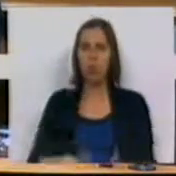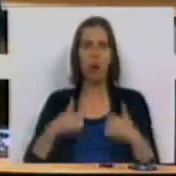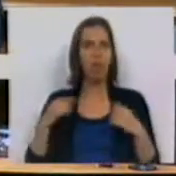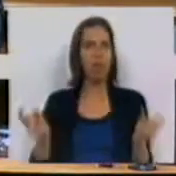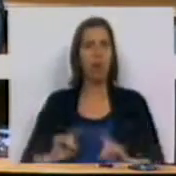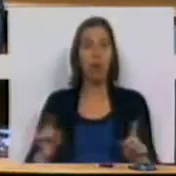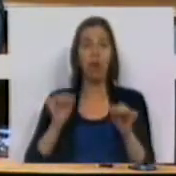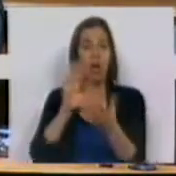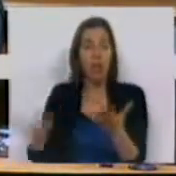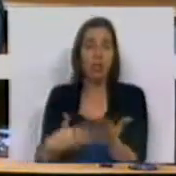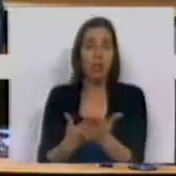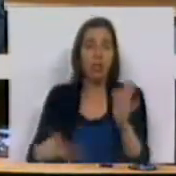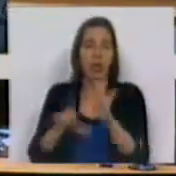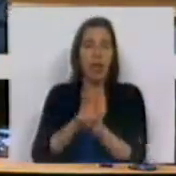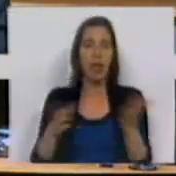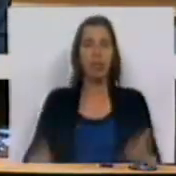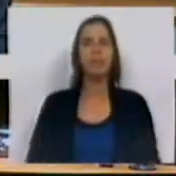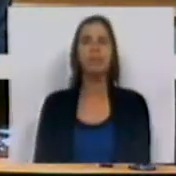a esta proposta de lei.